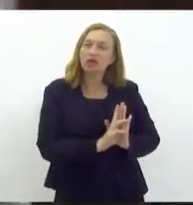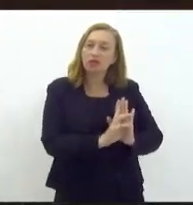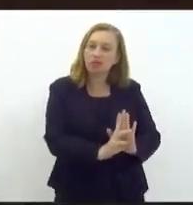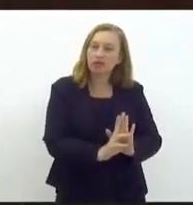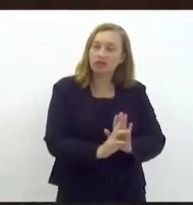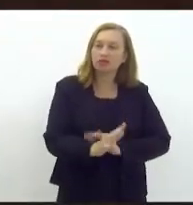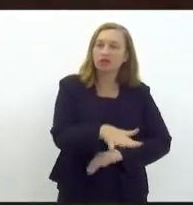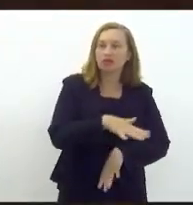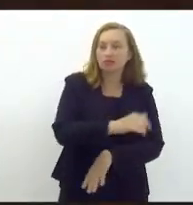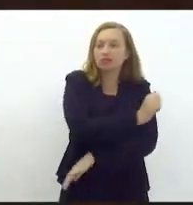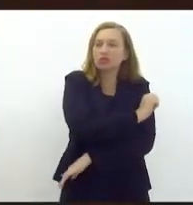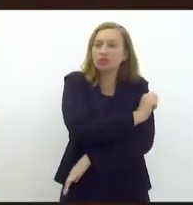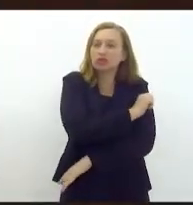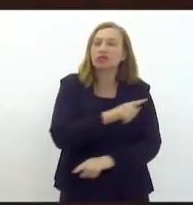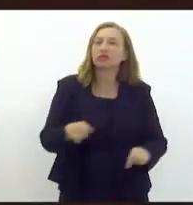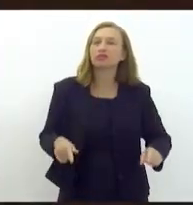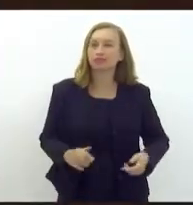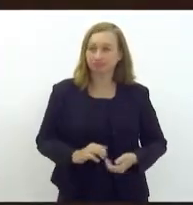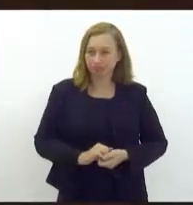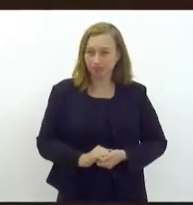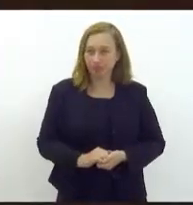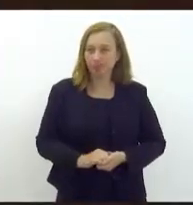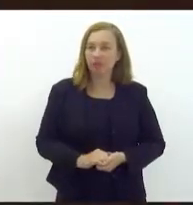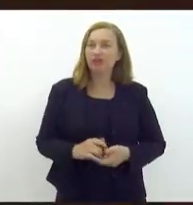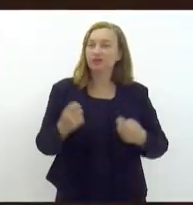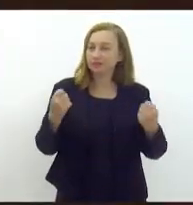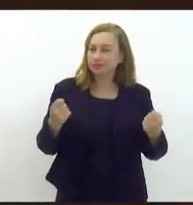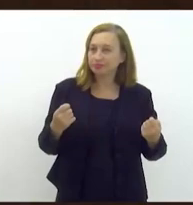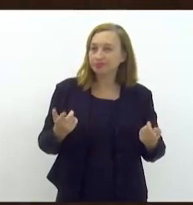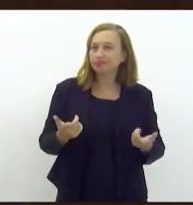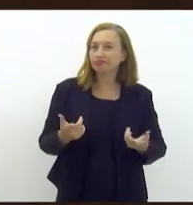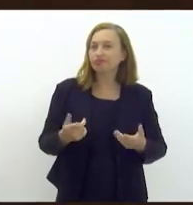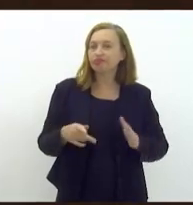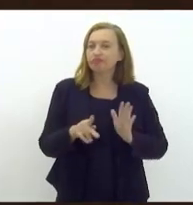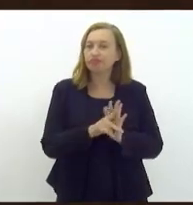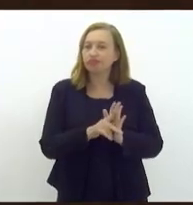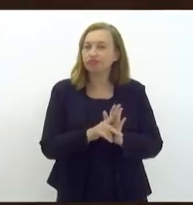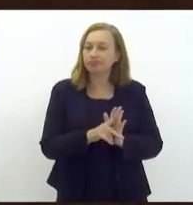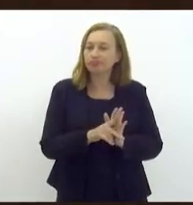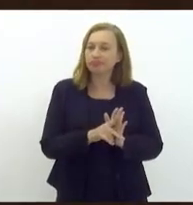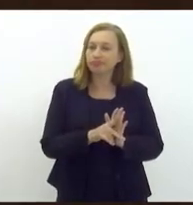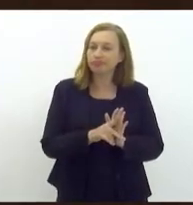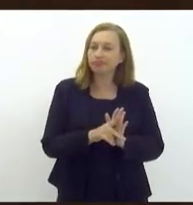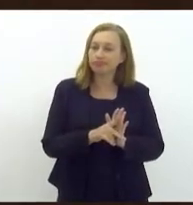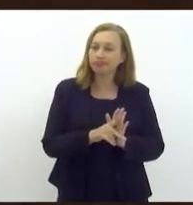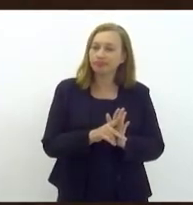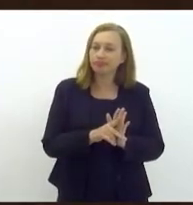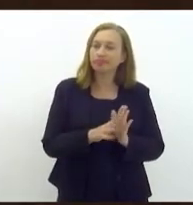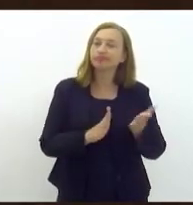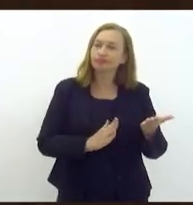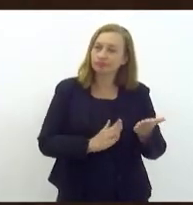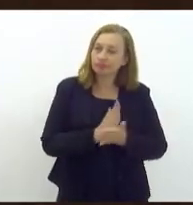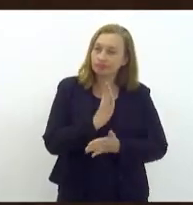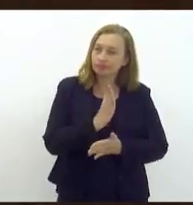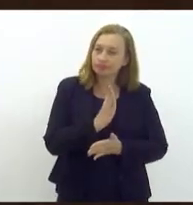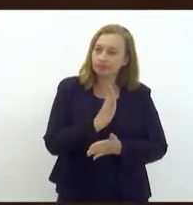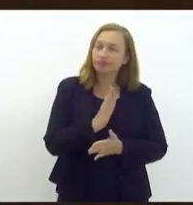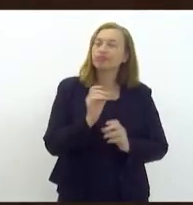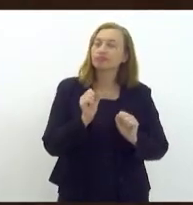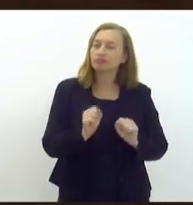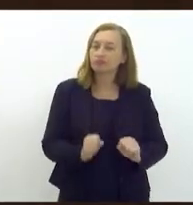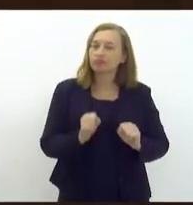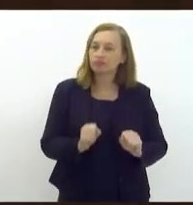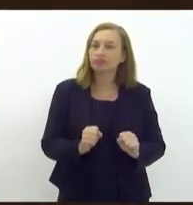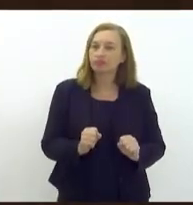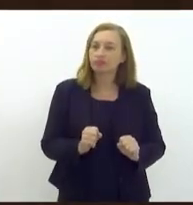estudantis e esperamos que o projeto se aprovado possa